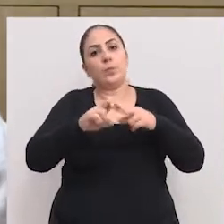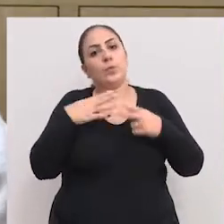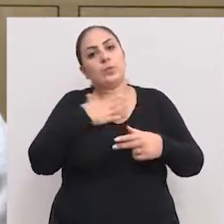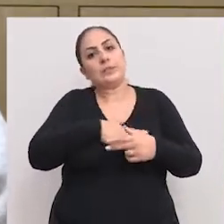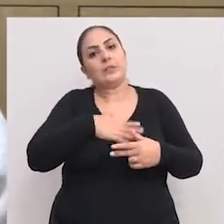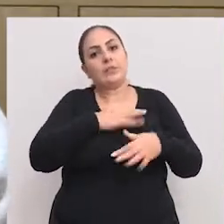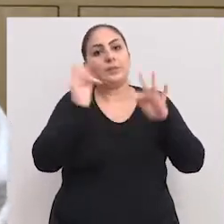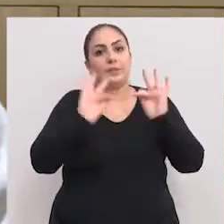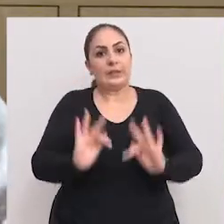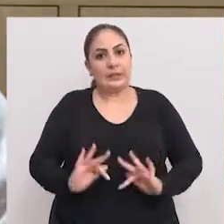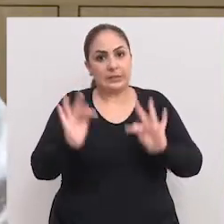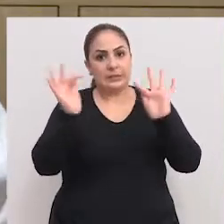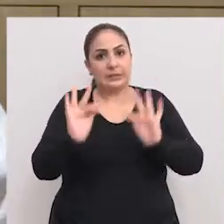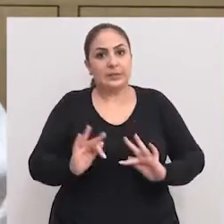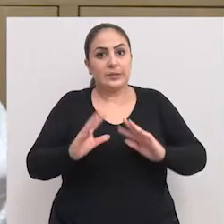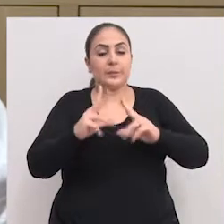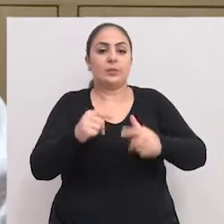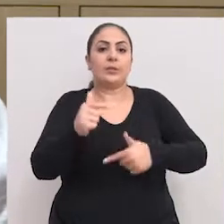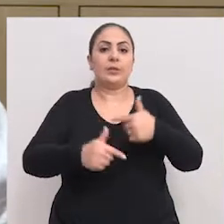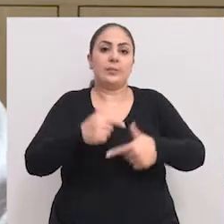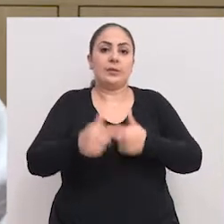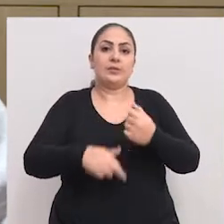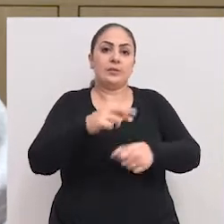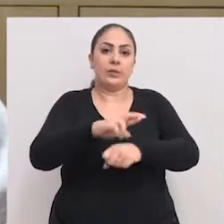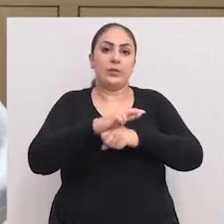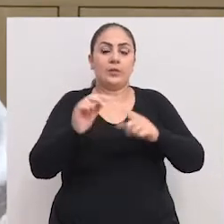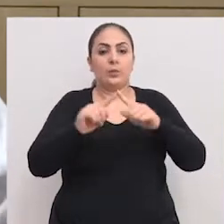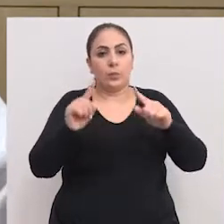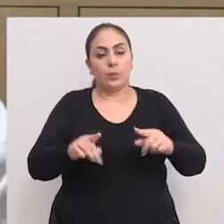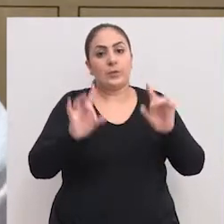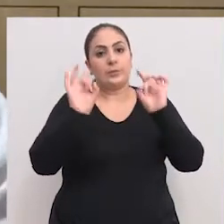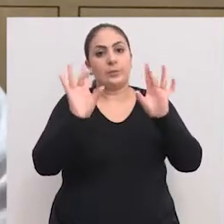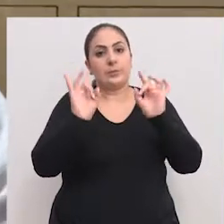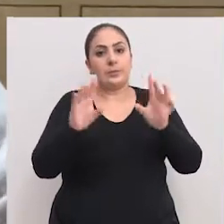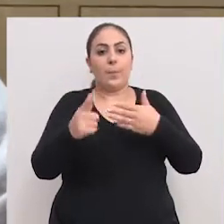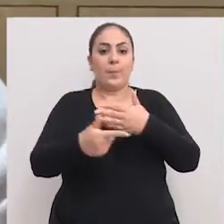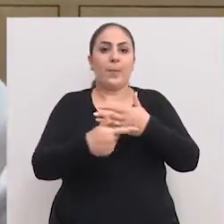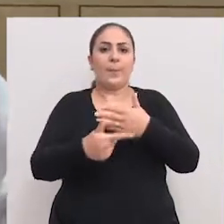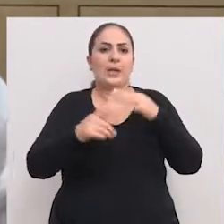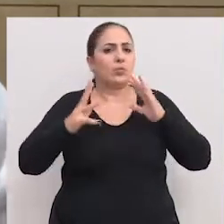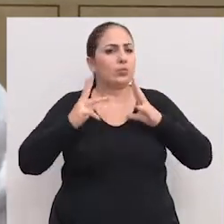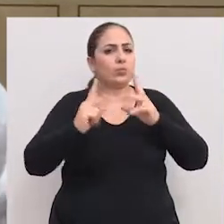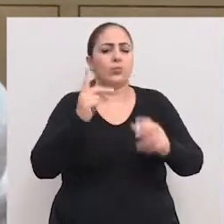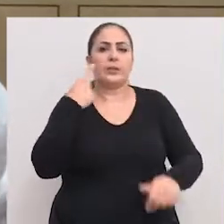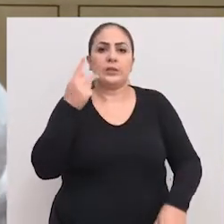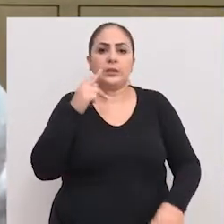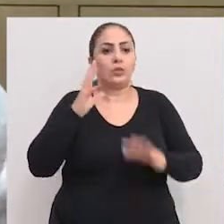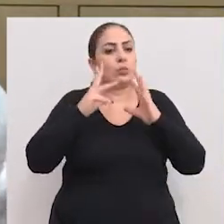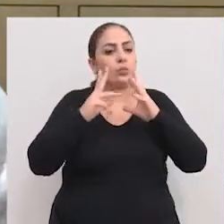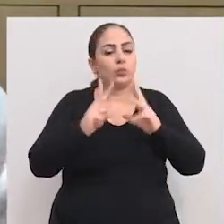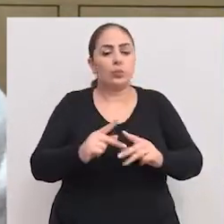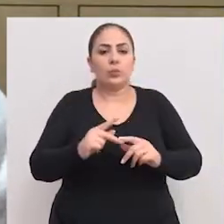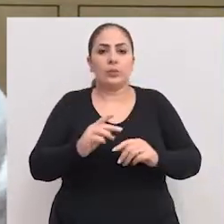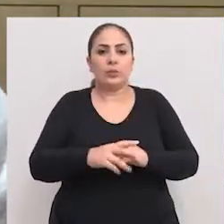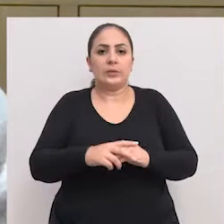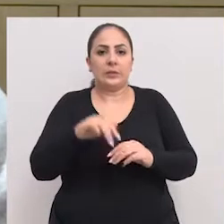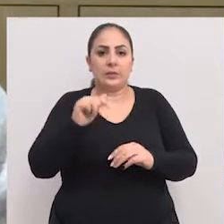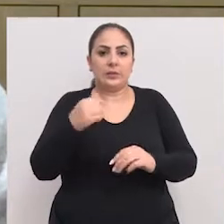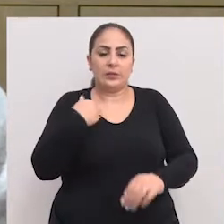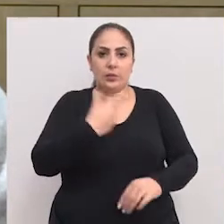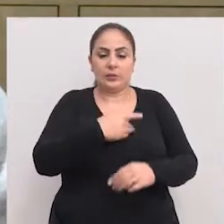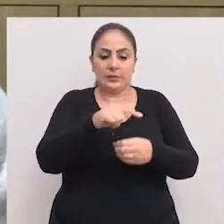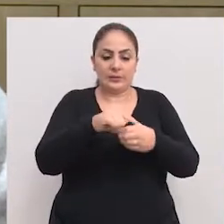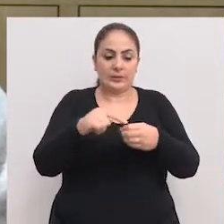cidade. Então, gente fica muito satisfeito com o trabalho da segurança pública e, em especial, o papel de todos os vereadores, todos os